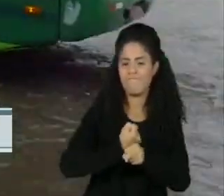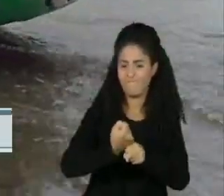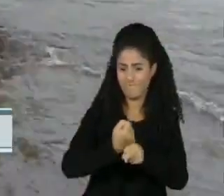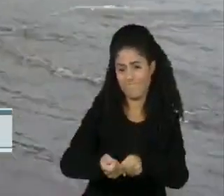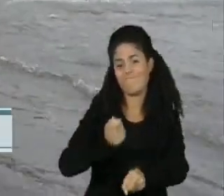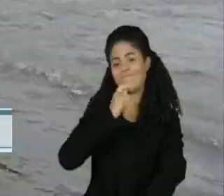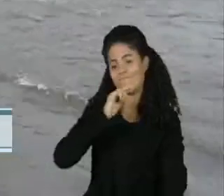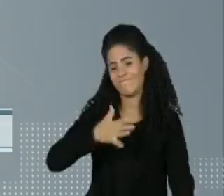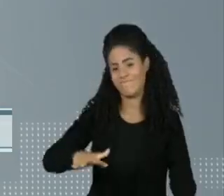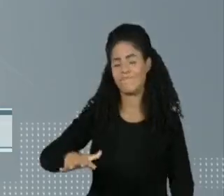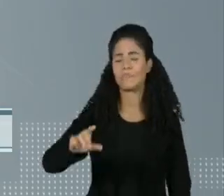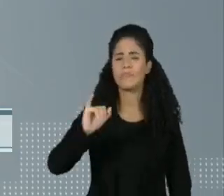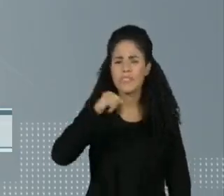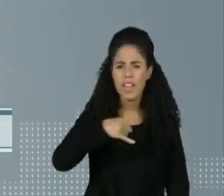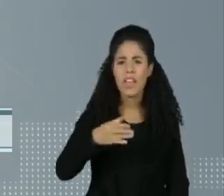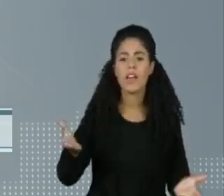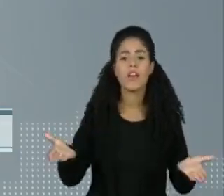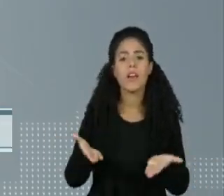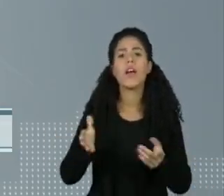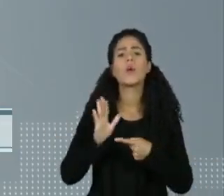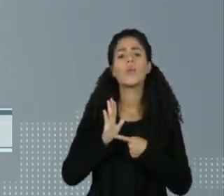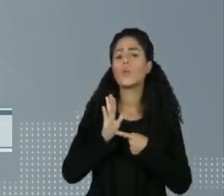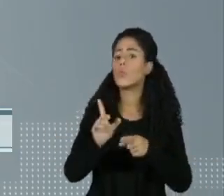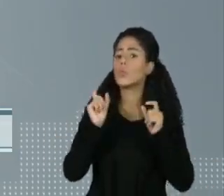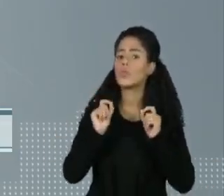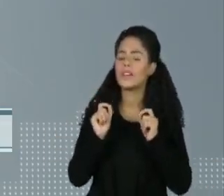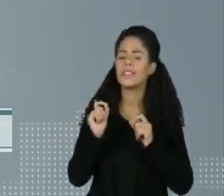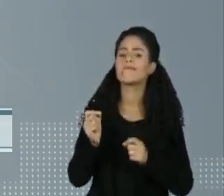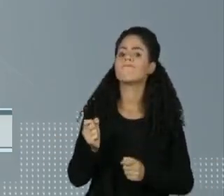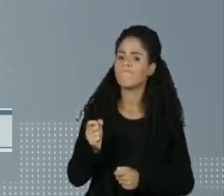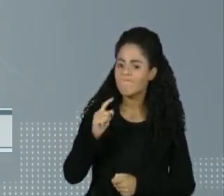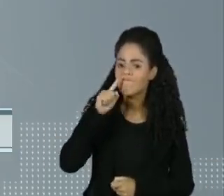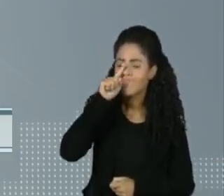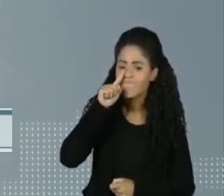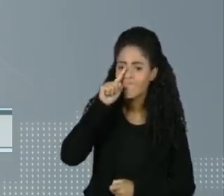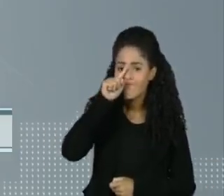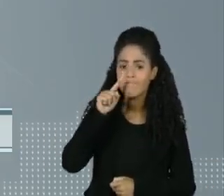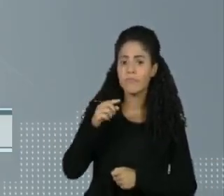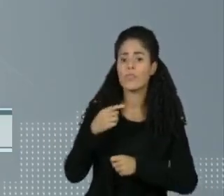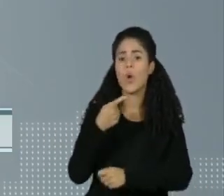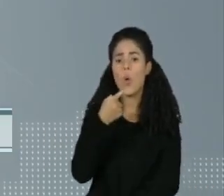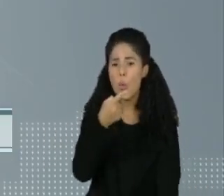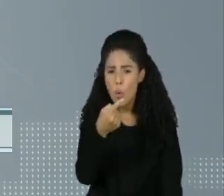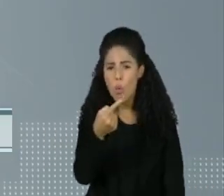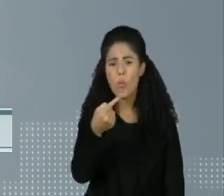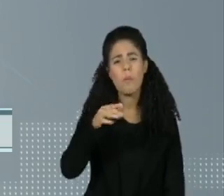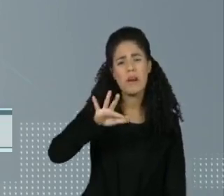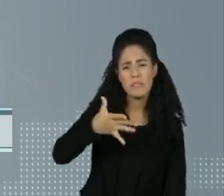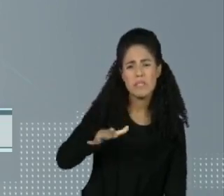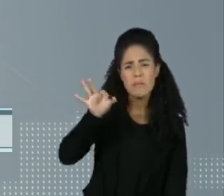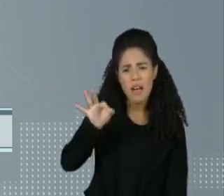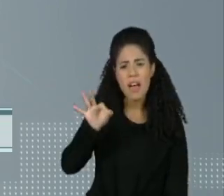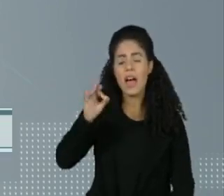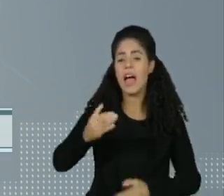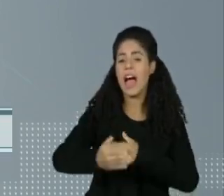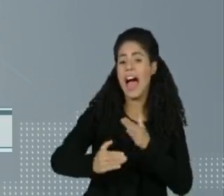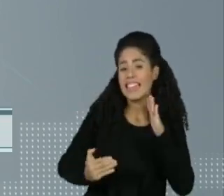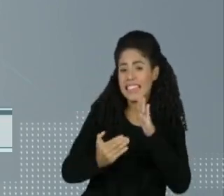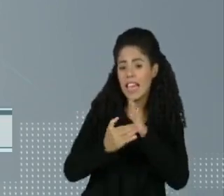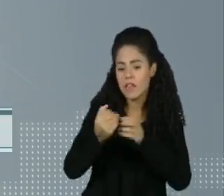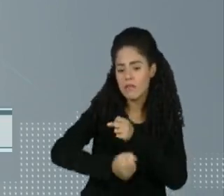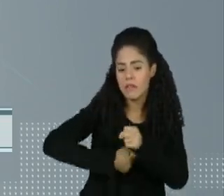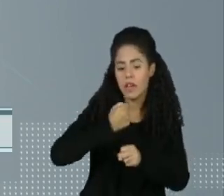Santista. E a previsão é grave. Aumento de cerca de 1 grau na média de temperatura até 2050